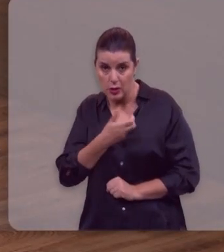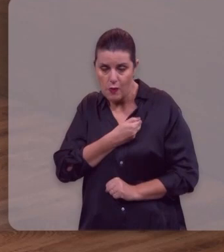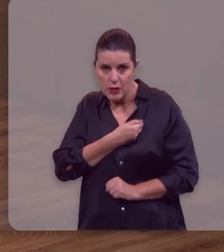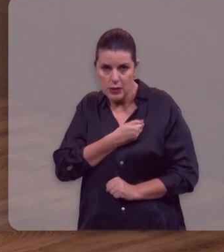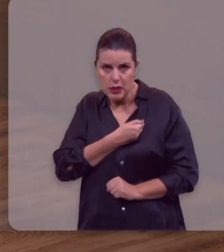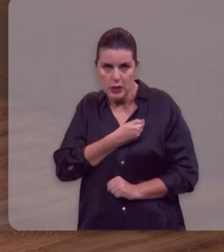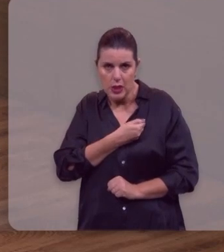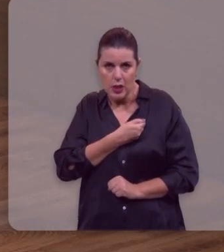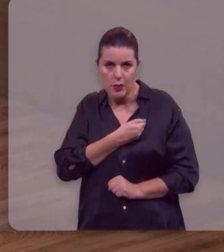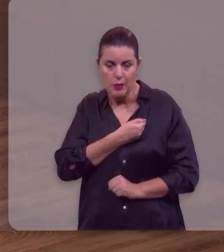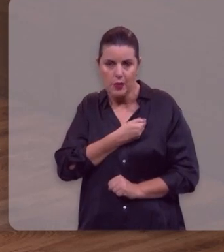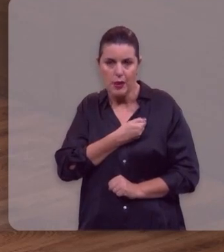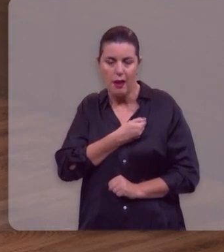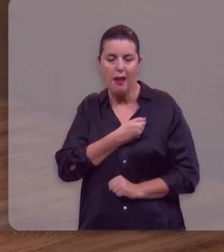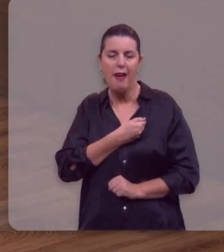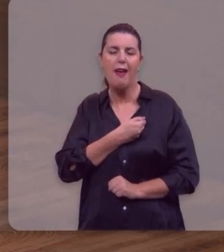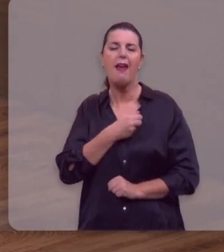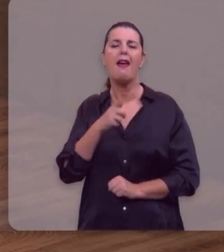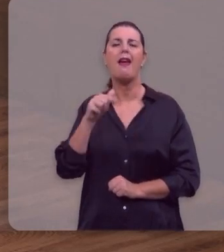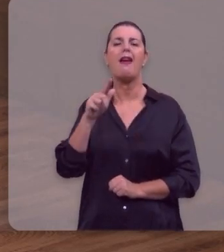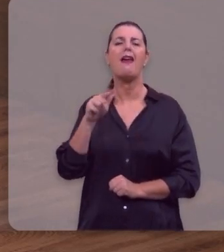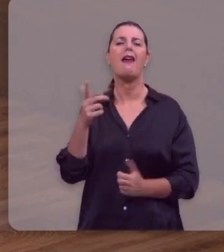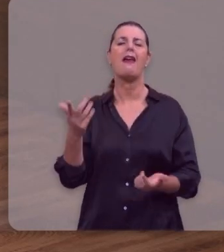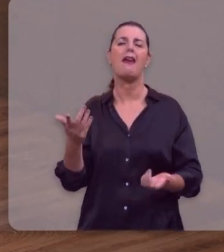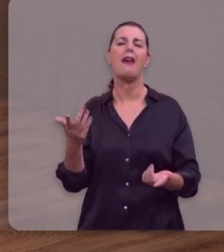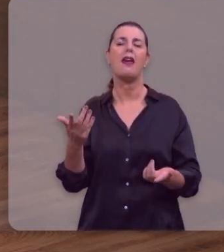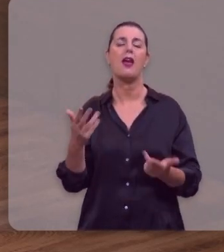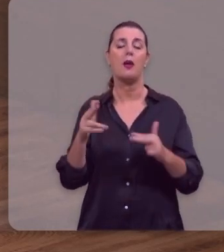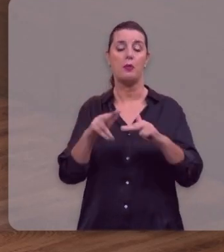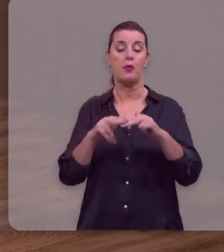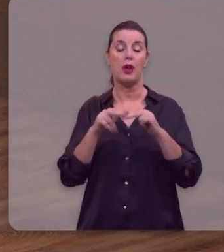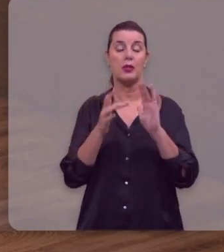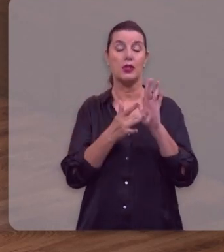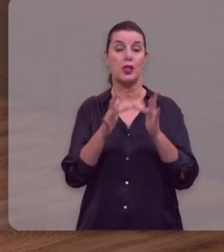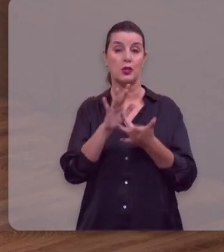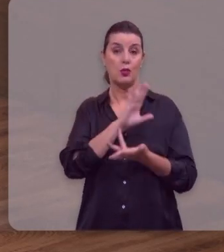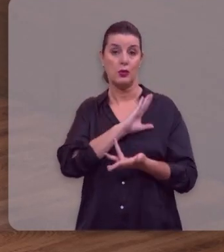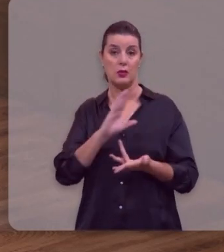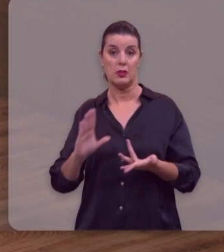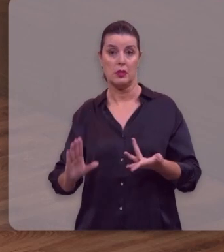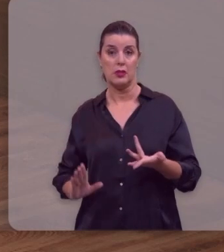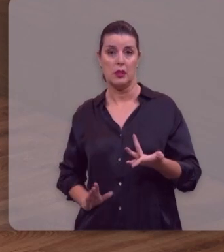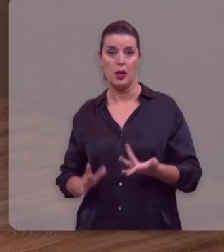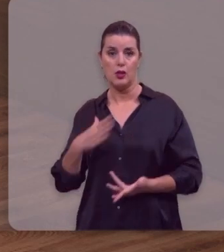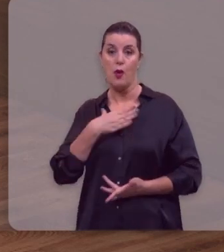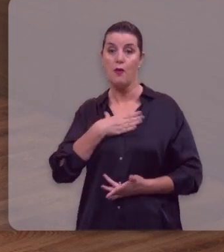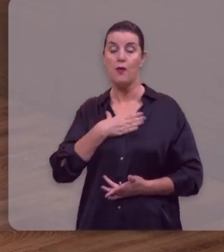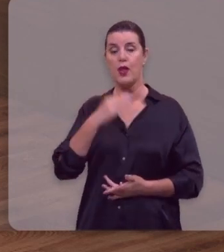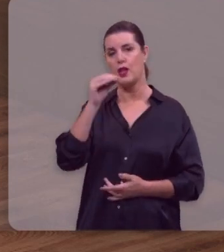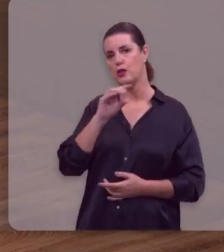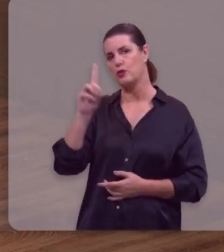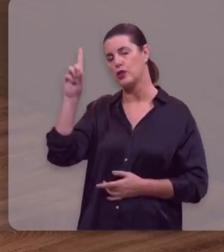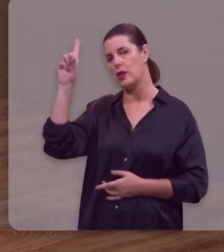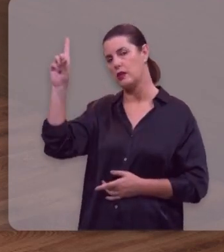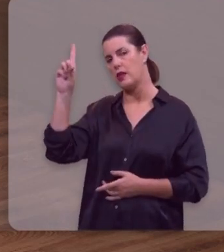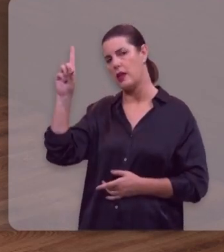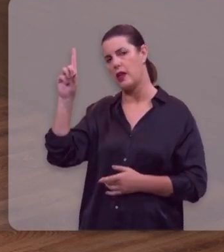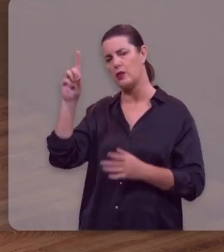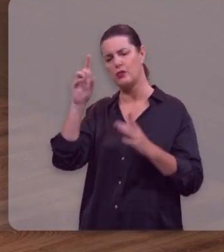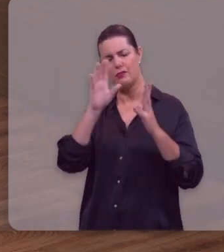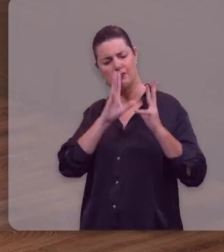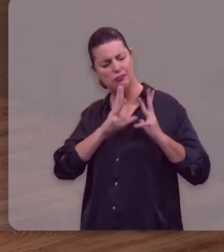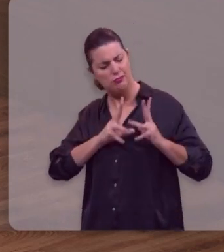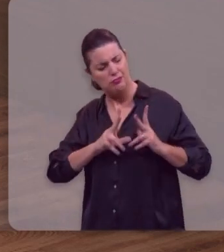é o fato de Cristo Jesus, o Filho de Deus, imaculado,